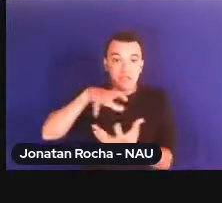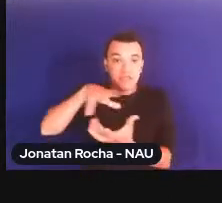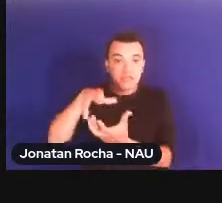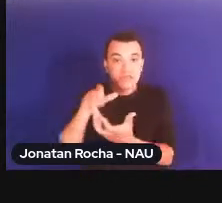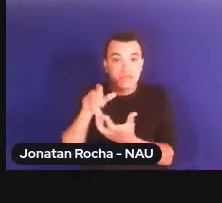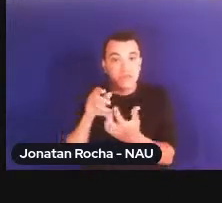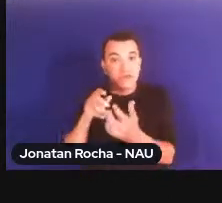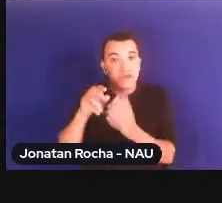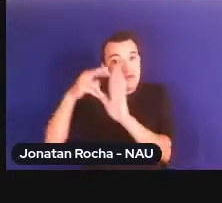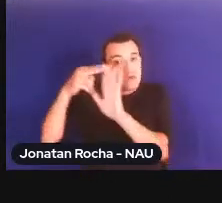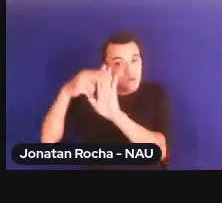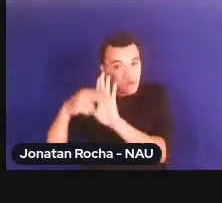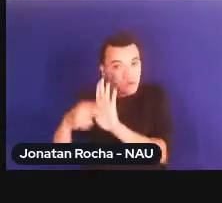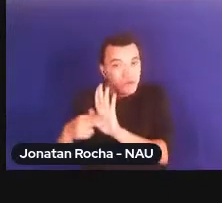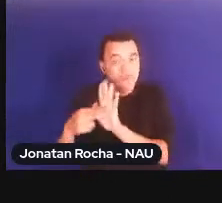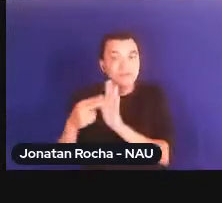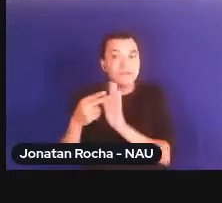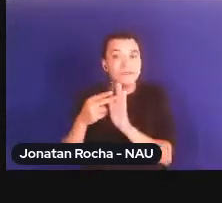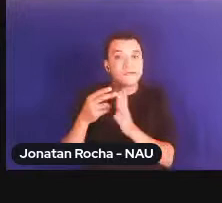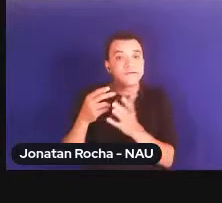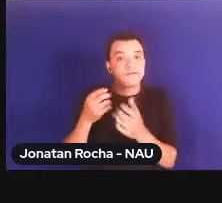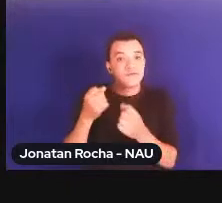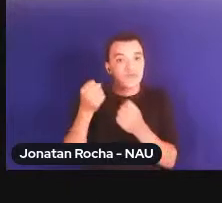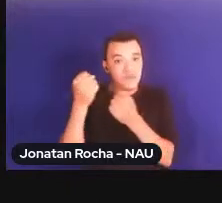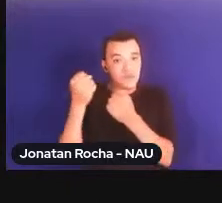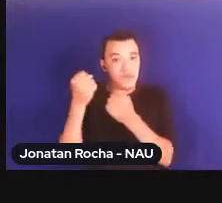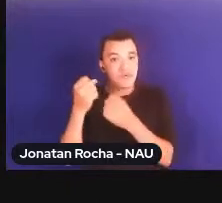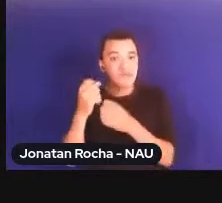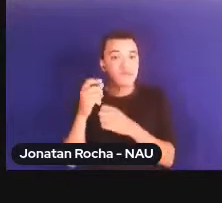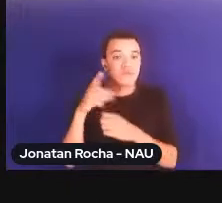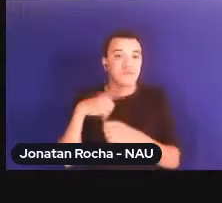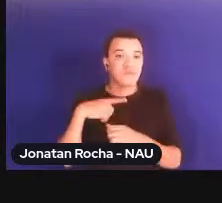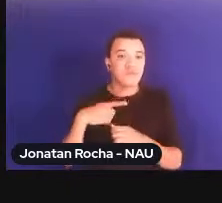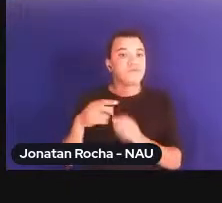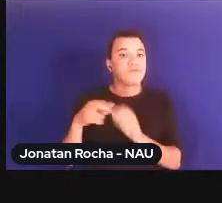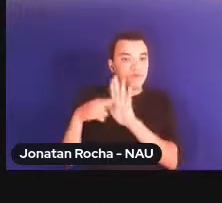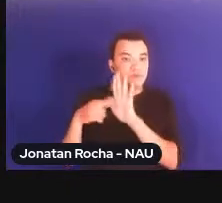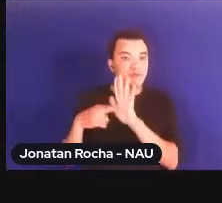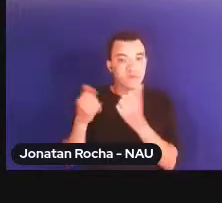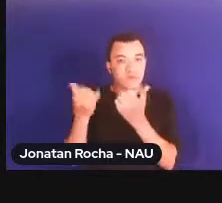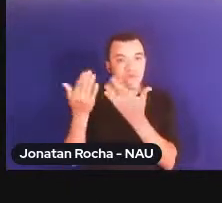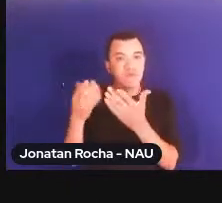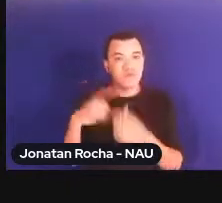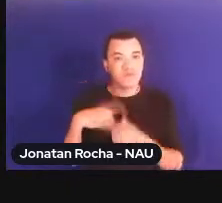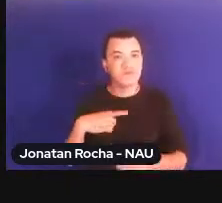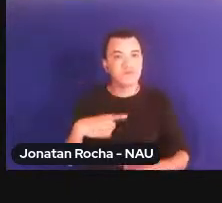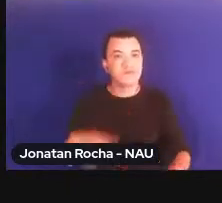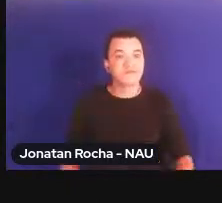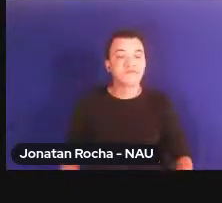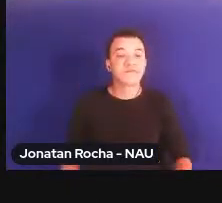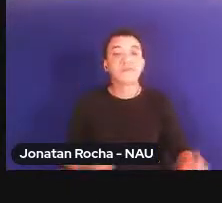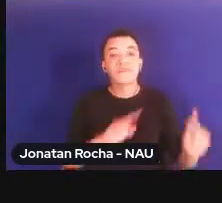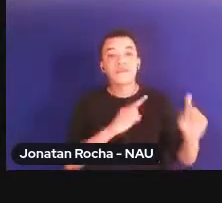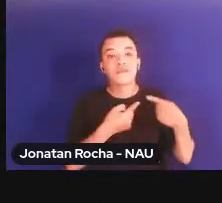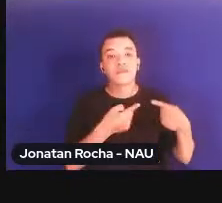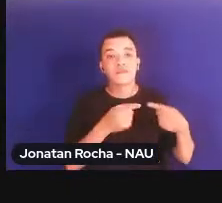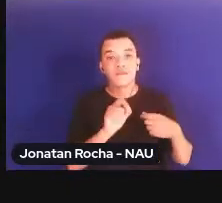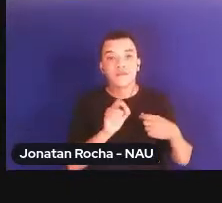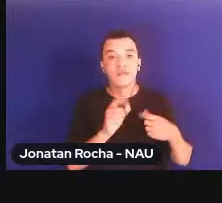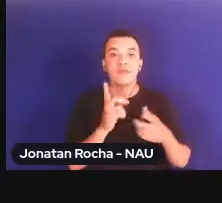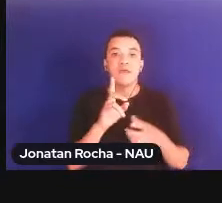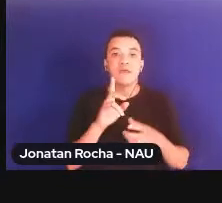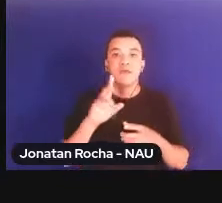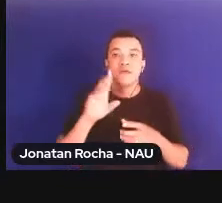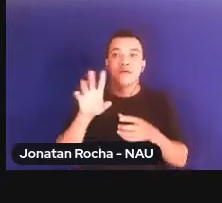Estado nacional desconhecimento da força que essas normas também têm. Então o desafio é da internalização